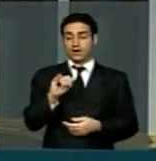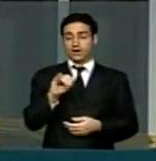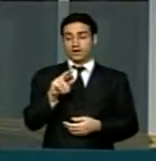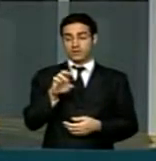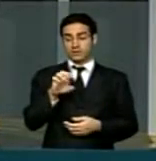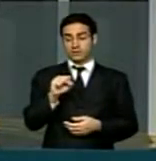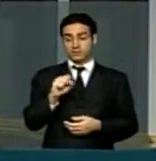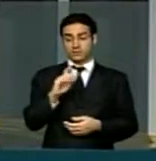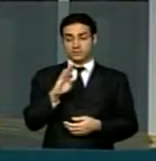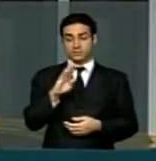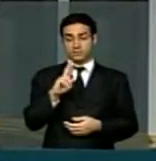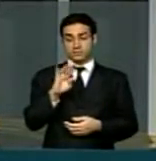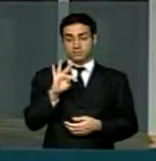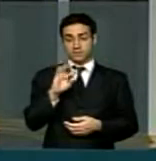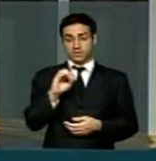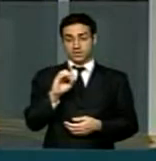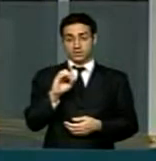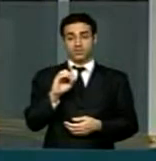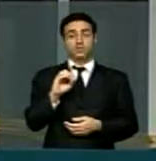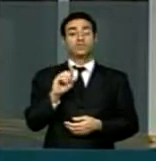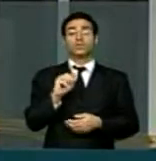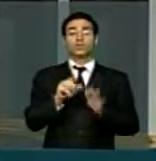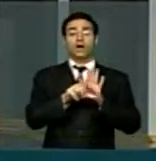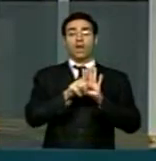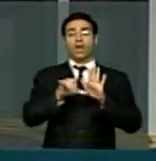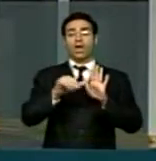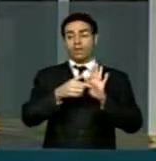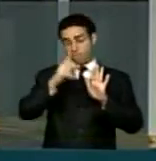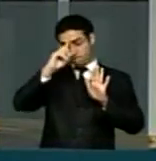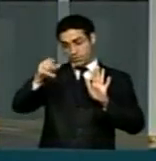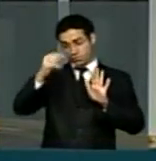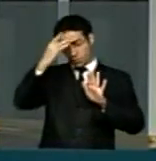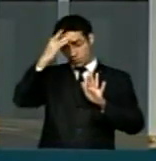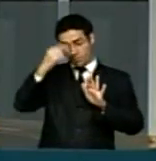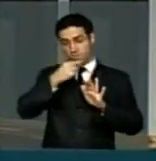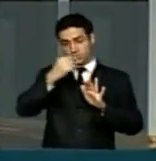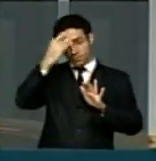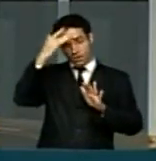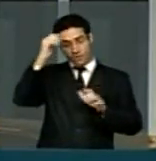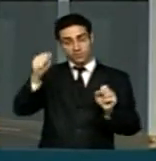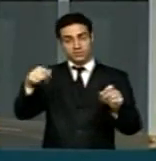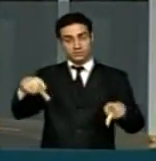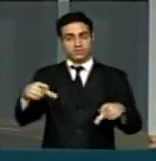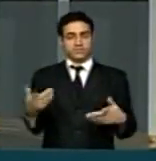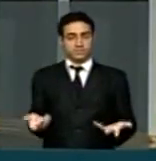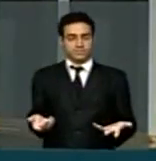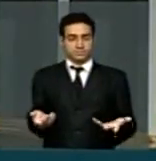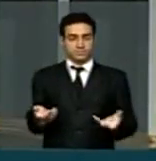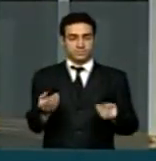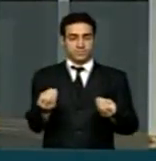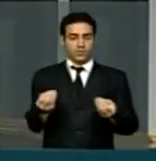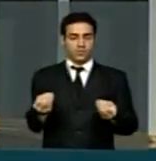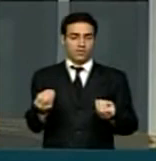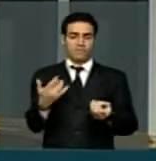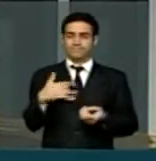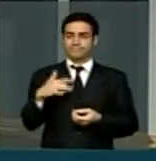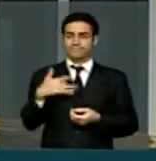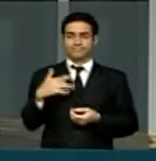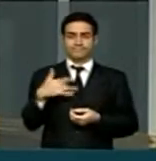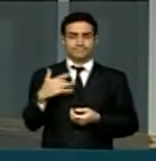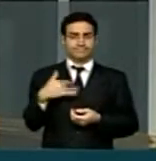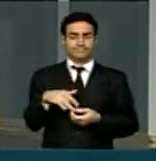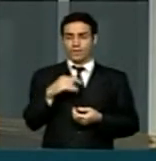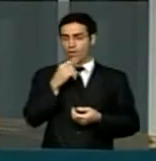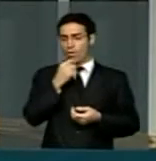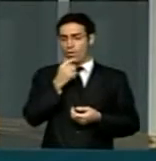a lei mandando o homem se aposentar. Isso é uma pena. Um homem de um quilate, um homem que